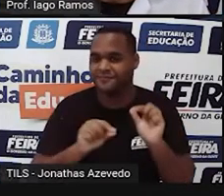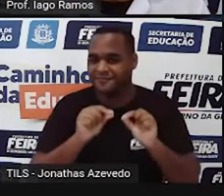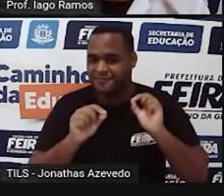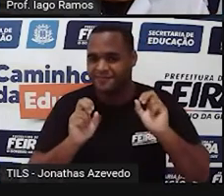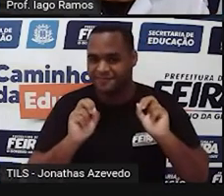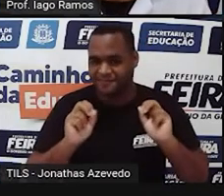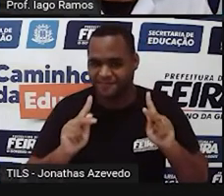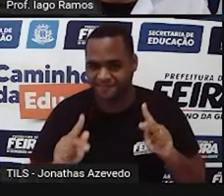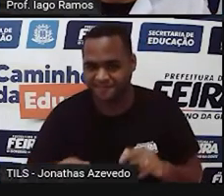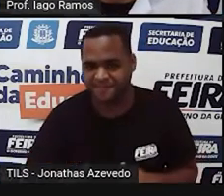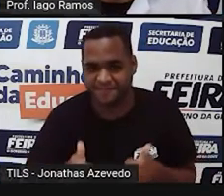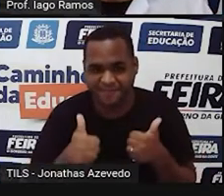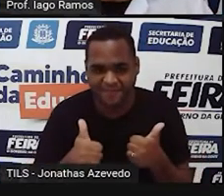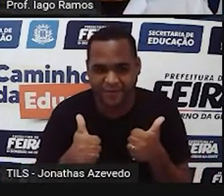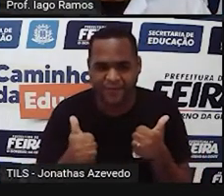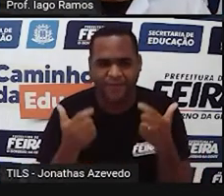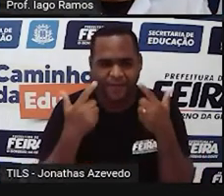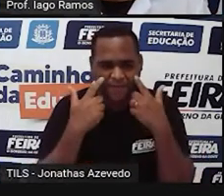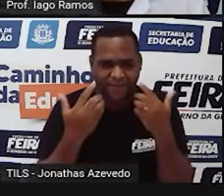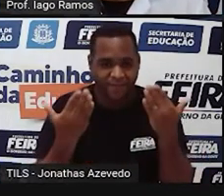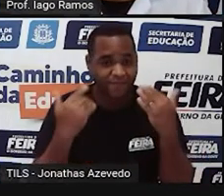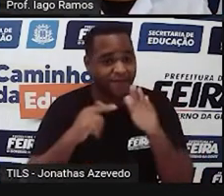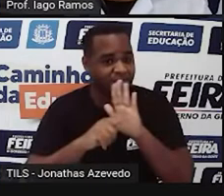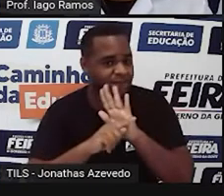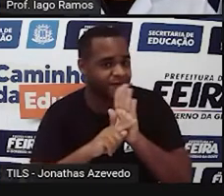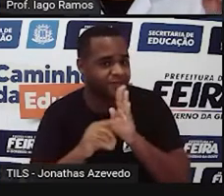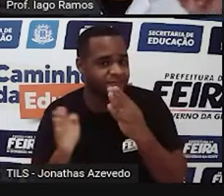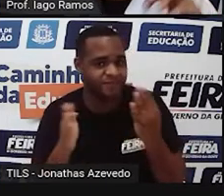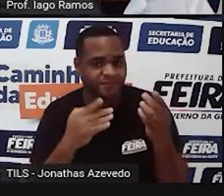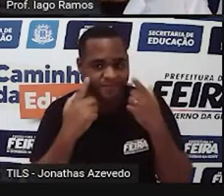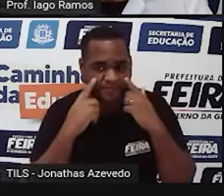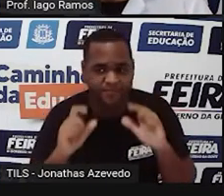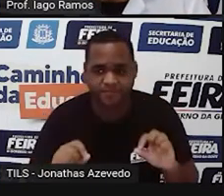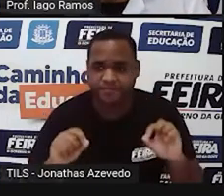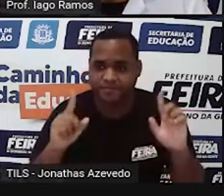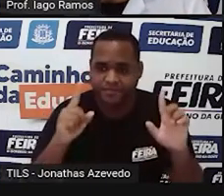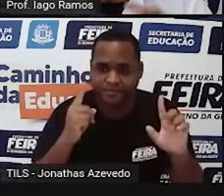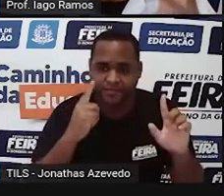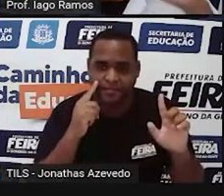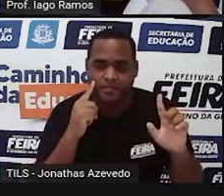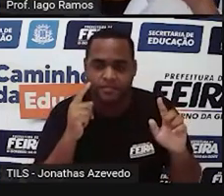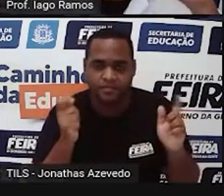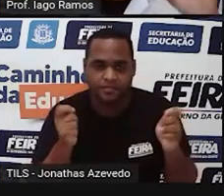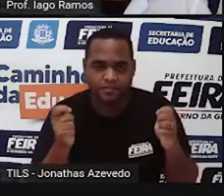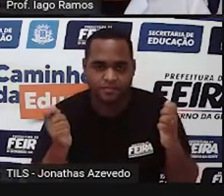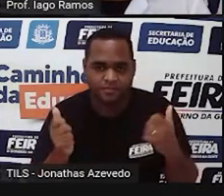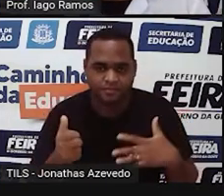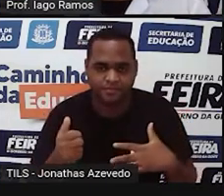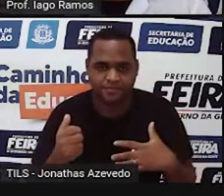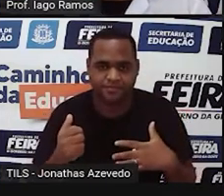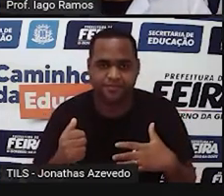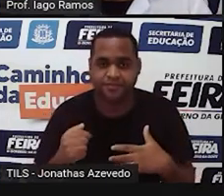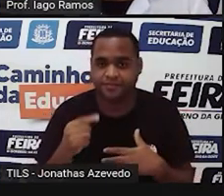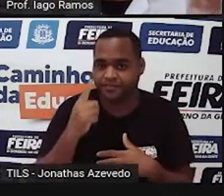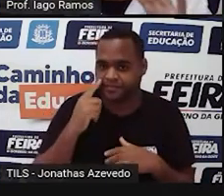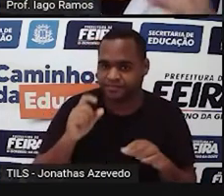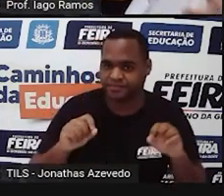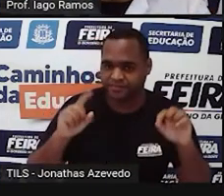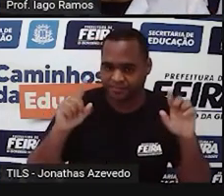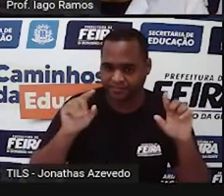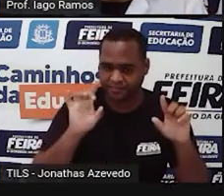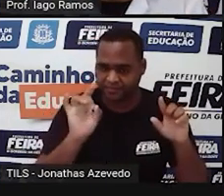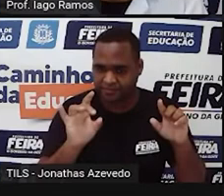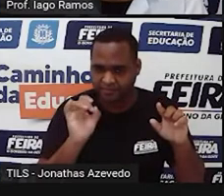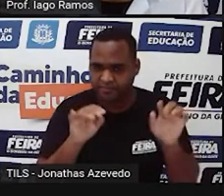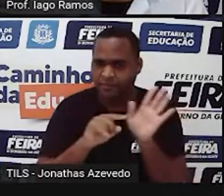bom? Então vamos fazer assim, bora lá pro vídeo. Eu vou soltar o vídeo, certo? Vou sair aqui da tela, vai ficar